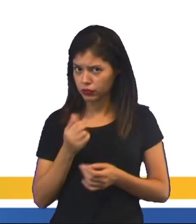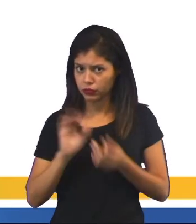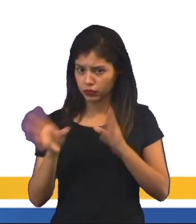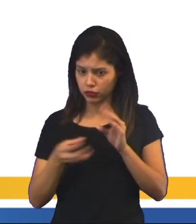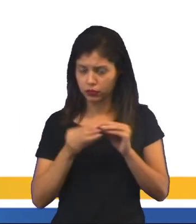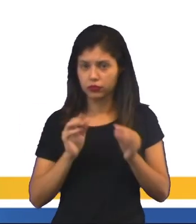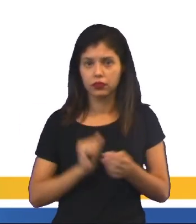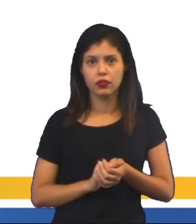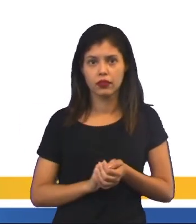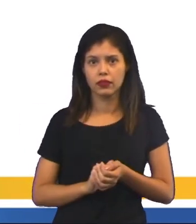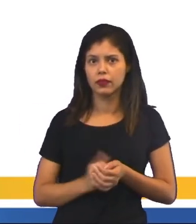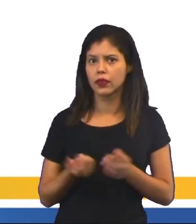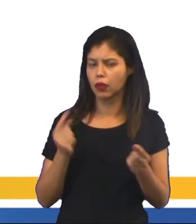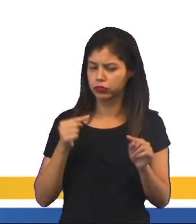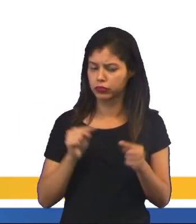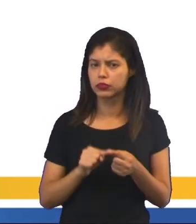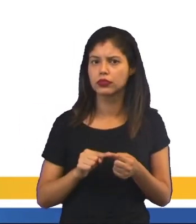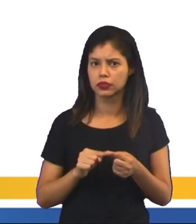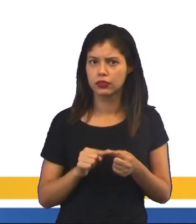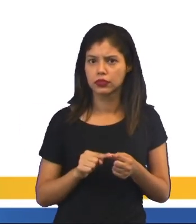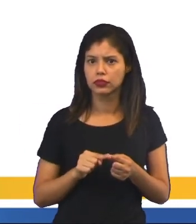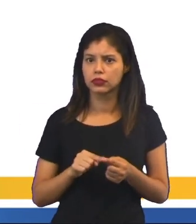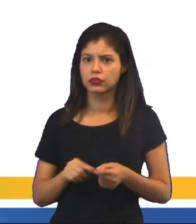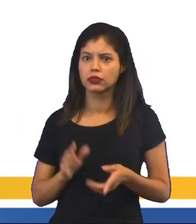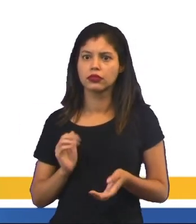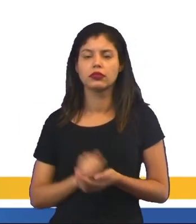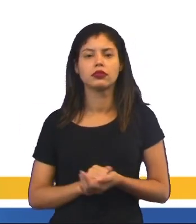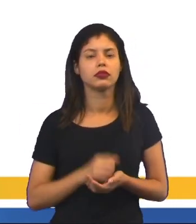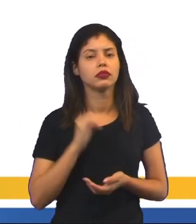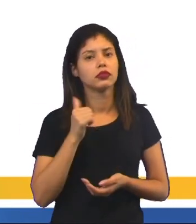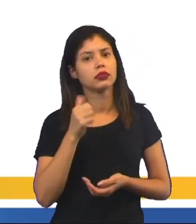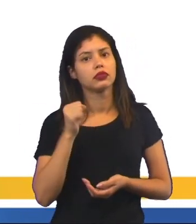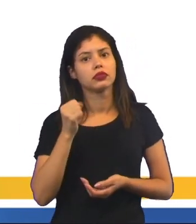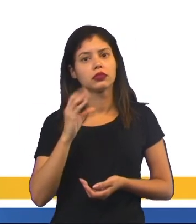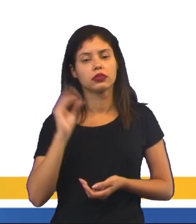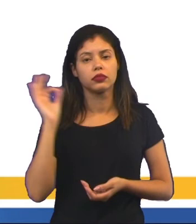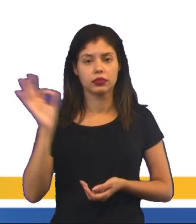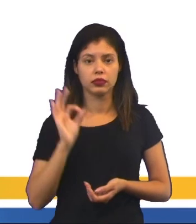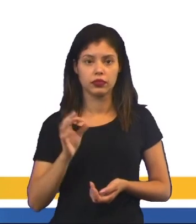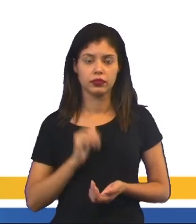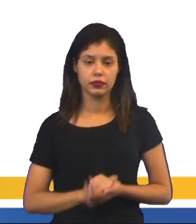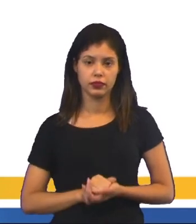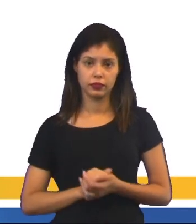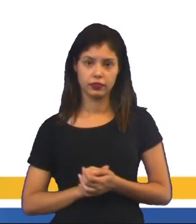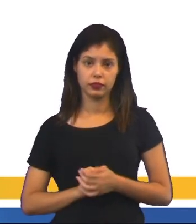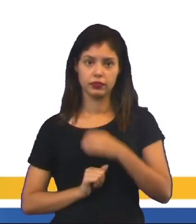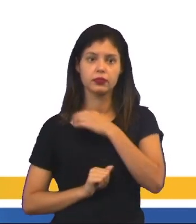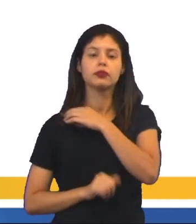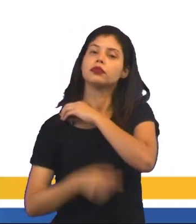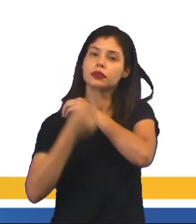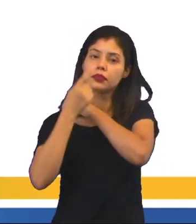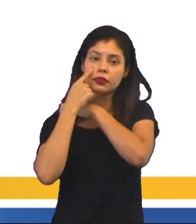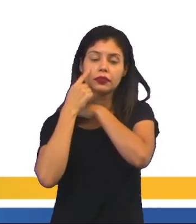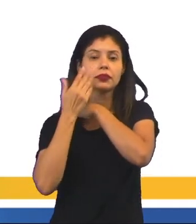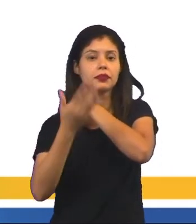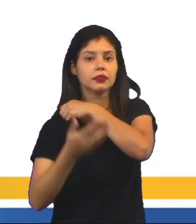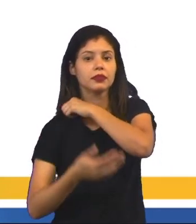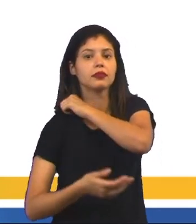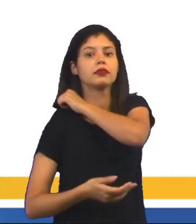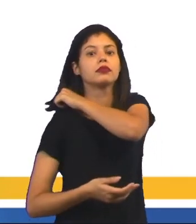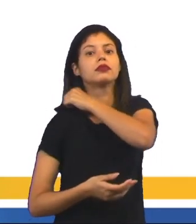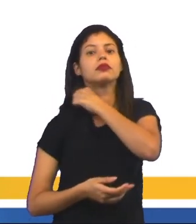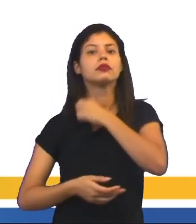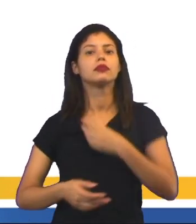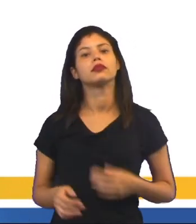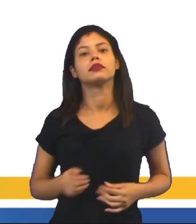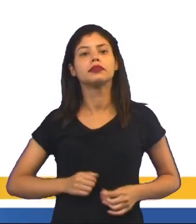completar o carro, mas fica bem pertinho, quase 80% da compra de um carro com esse valor aí. E aí nós temos o televisor,